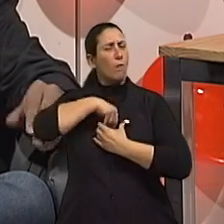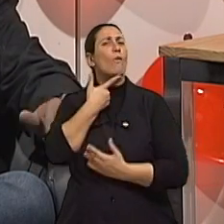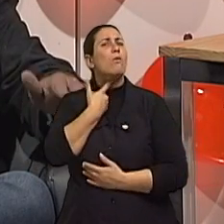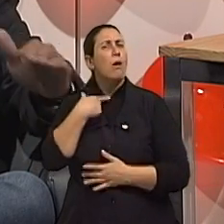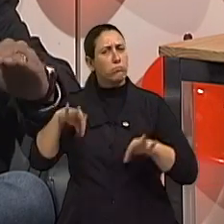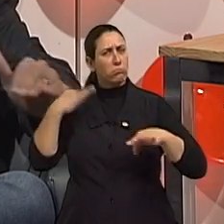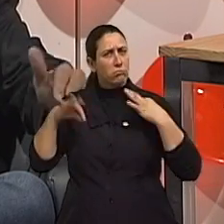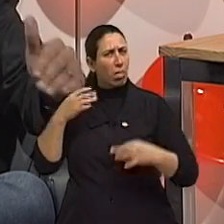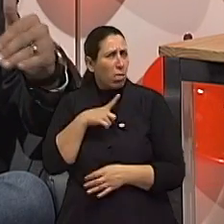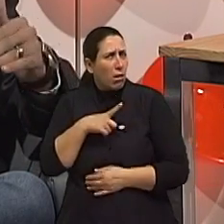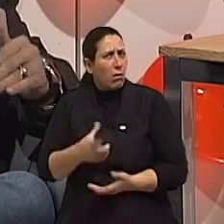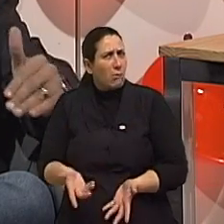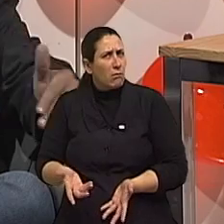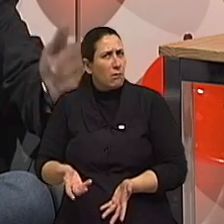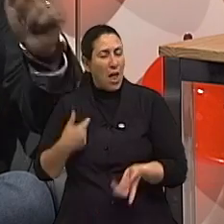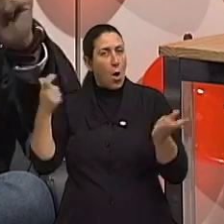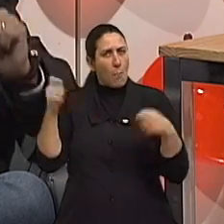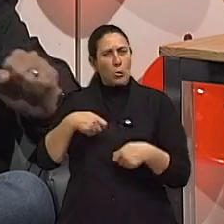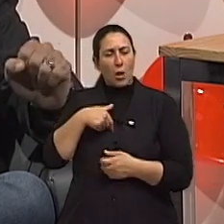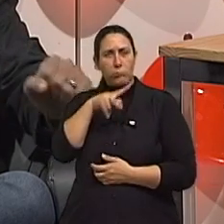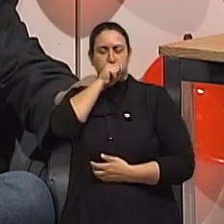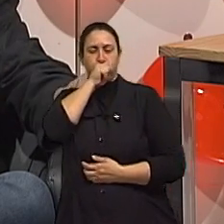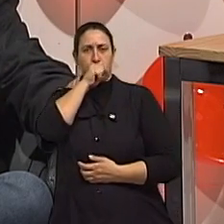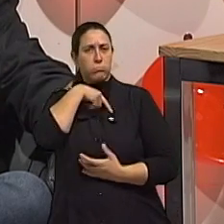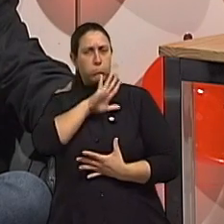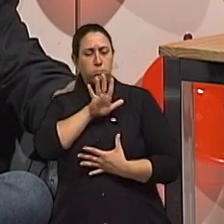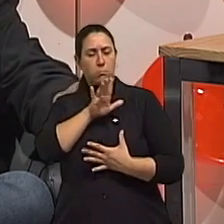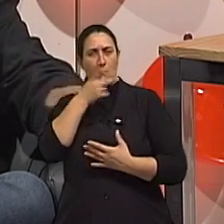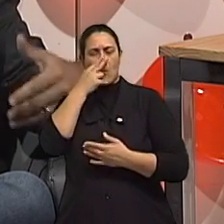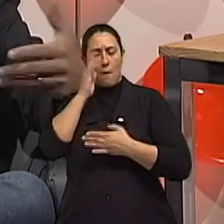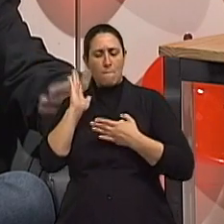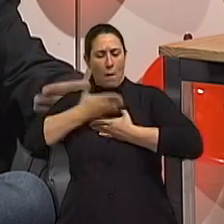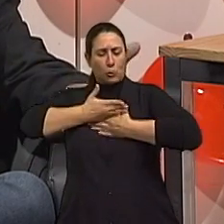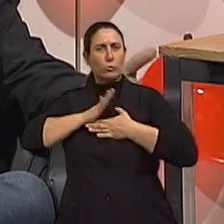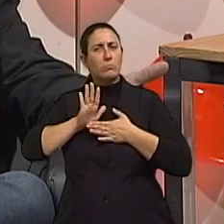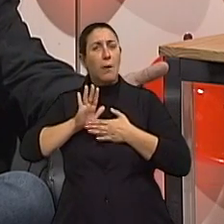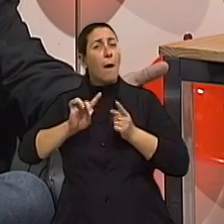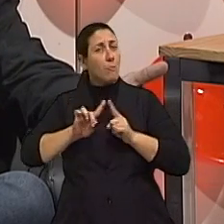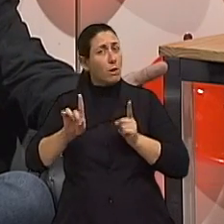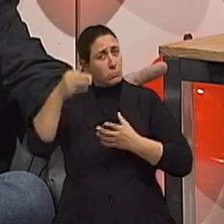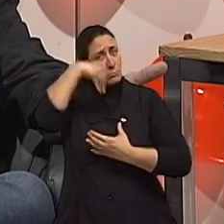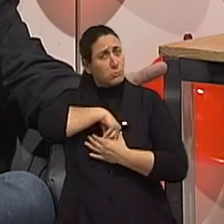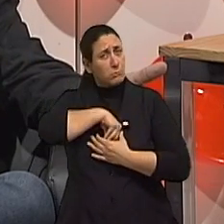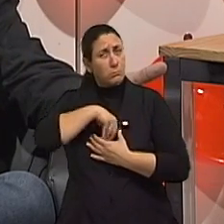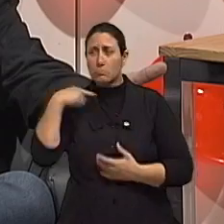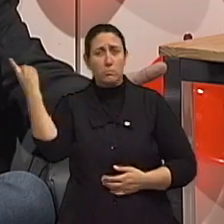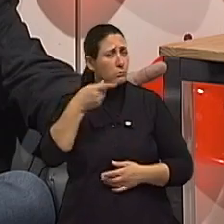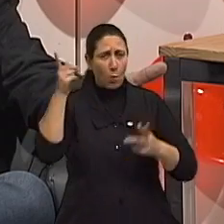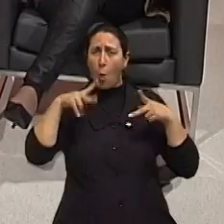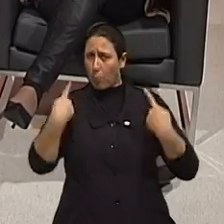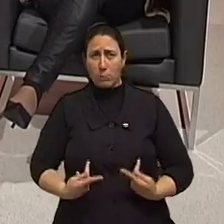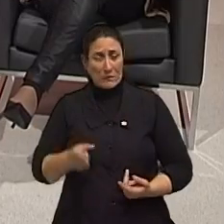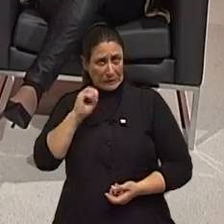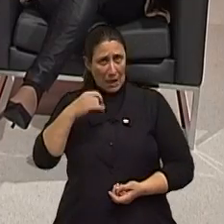Eu posso ajudar a matar, eu posso estancar. Por que ele não morre, eu digo isso? Porque ele é uma parte integral da personalidade humana. Se eu estou